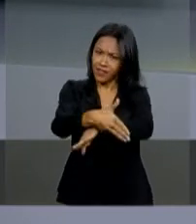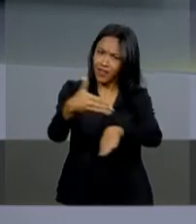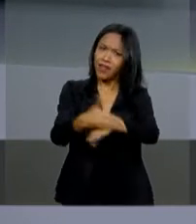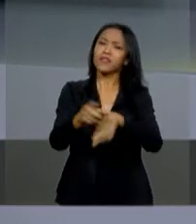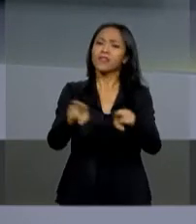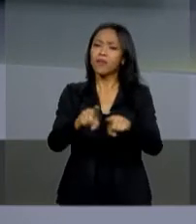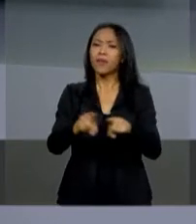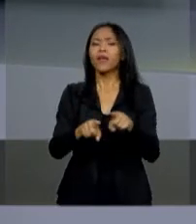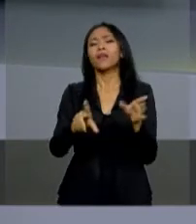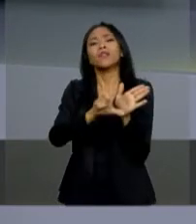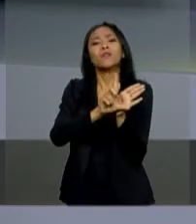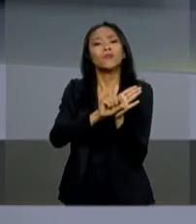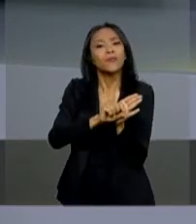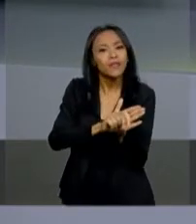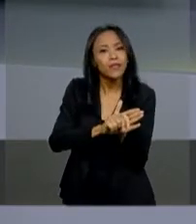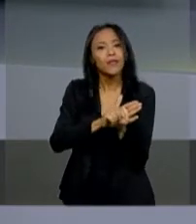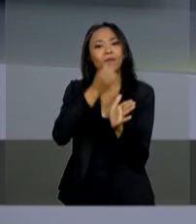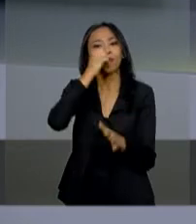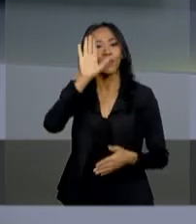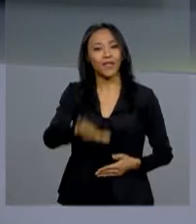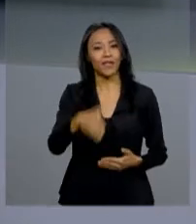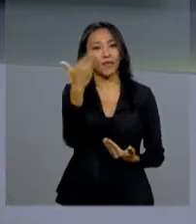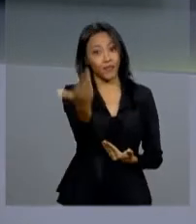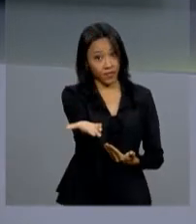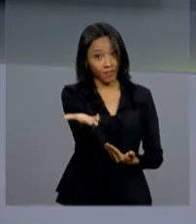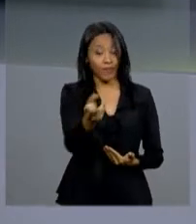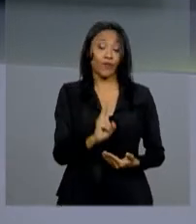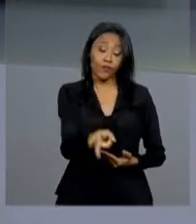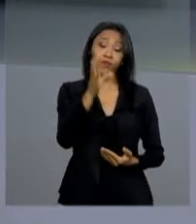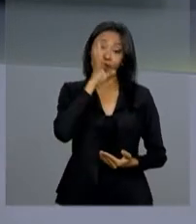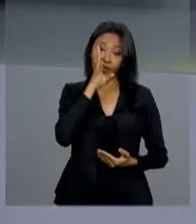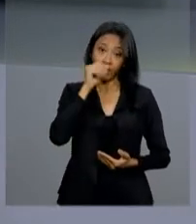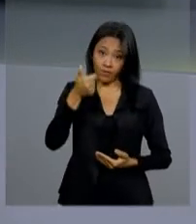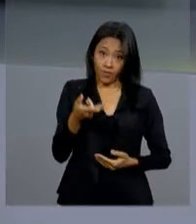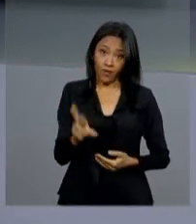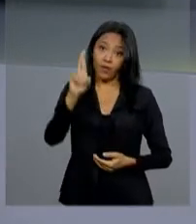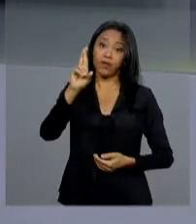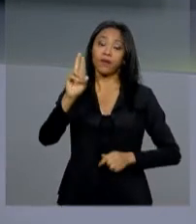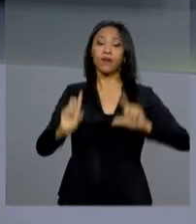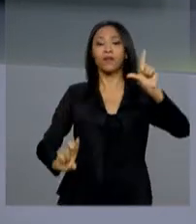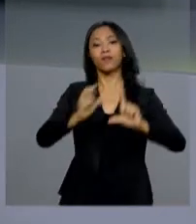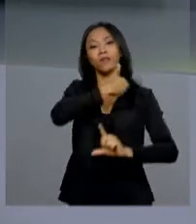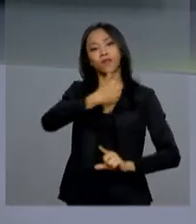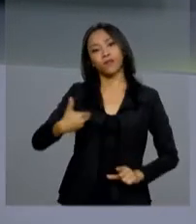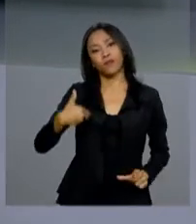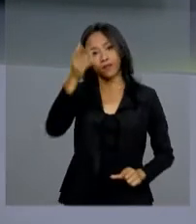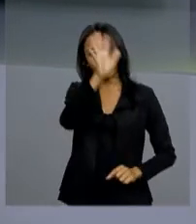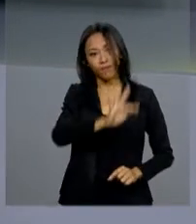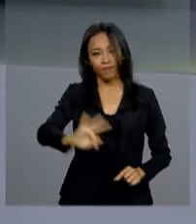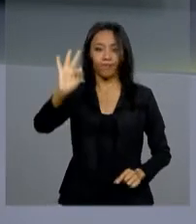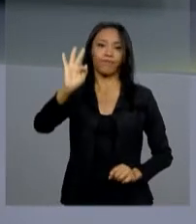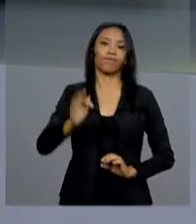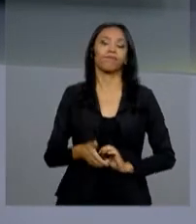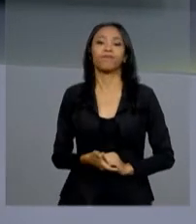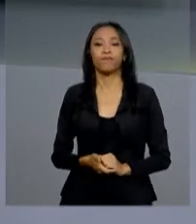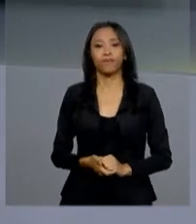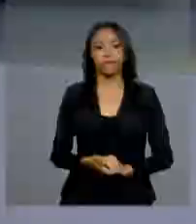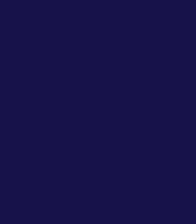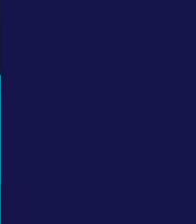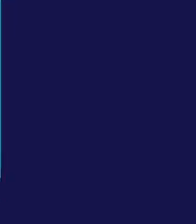também o nosso perfil no Twitter. Uma boa tarde para você e continue com a gente aqui na NBR, a TV do Governo Federal.